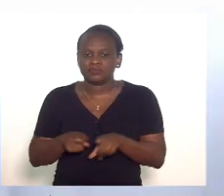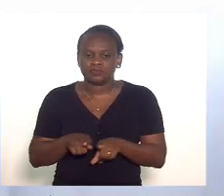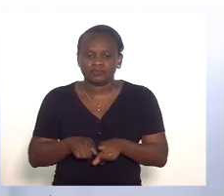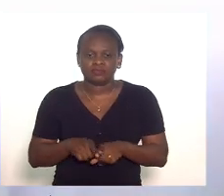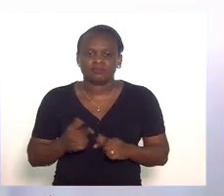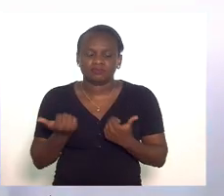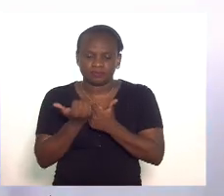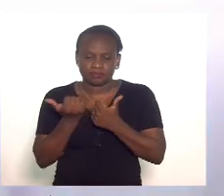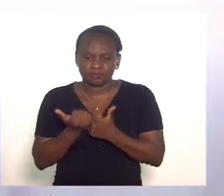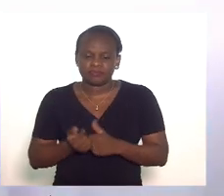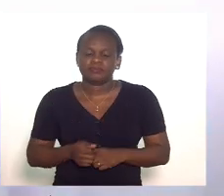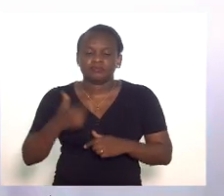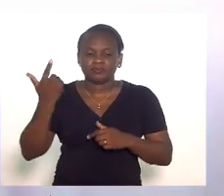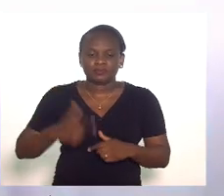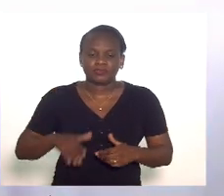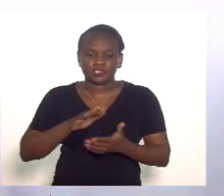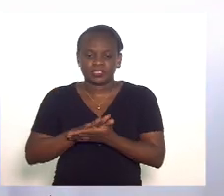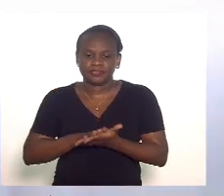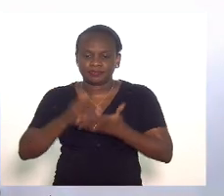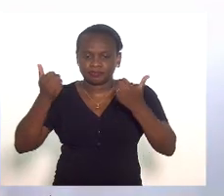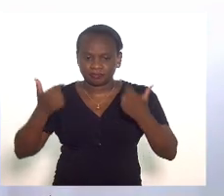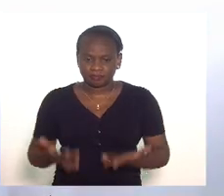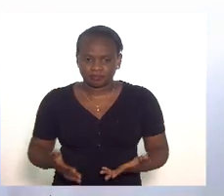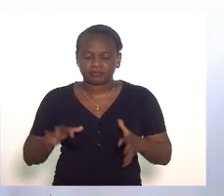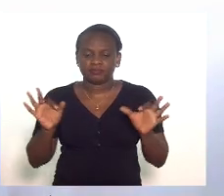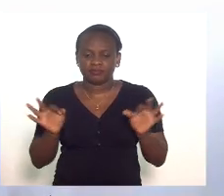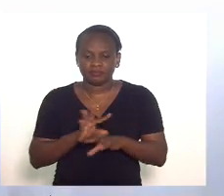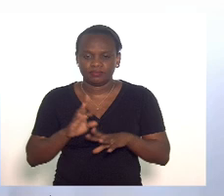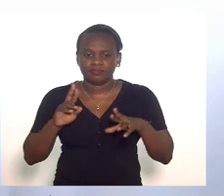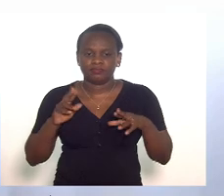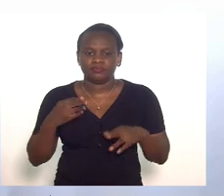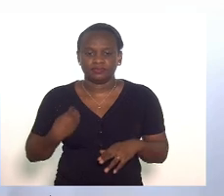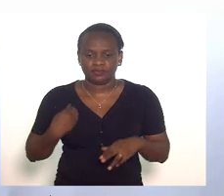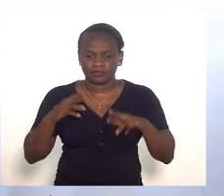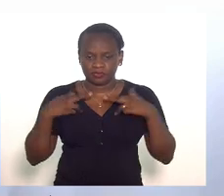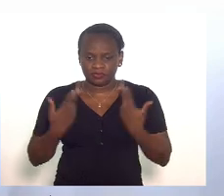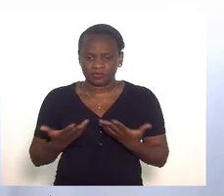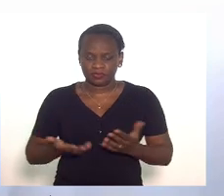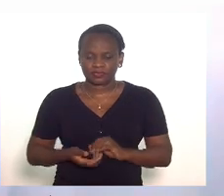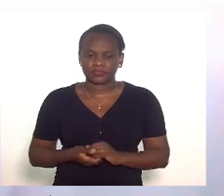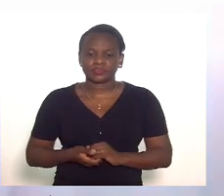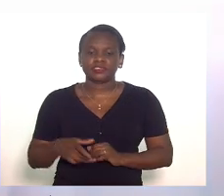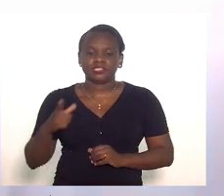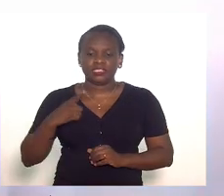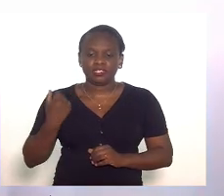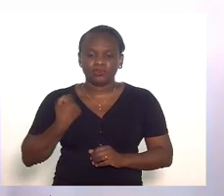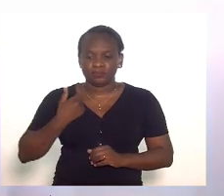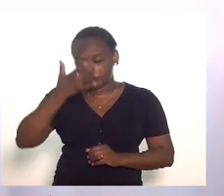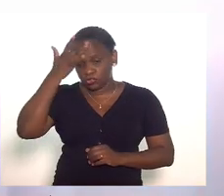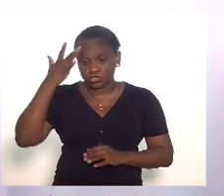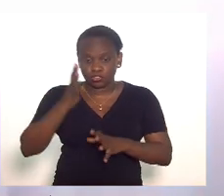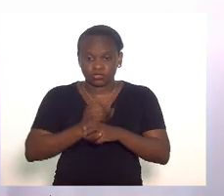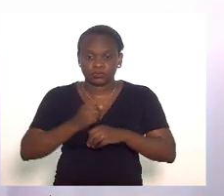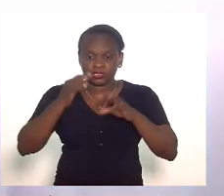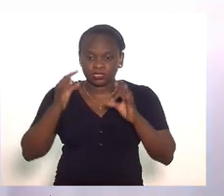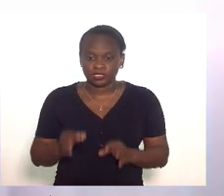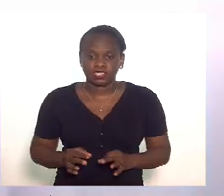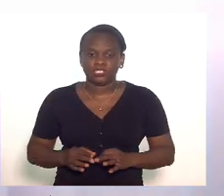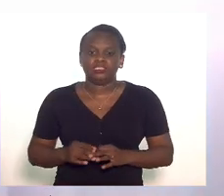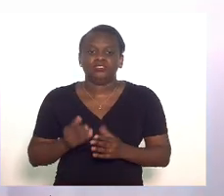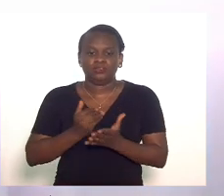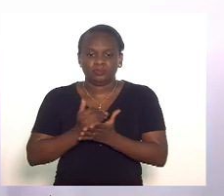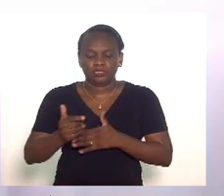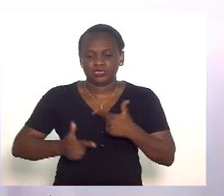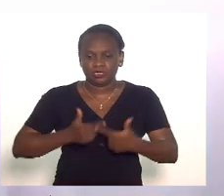coautoria nada mais havendo a tratar foi encerrada a presente sessão havendo o número legal e sobre a proteção de Deus